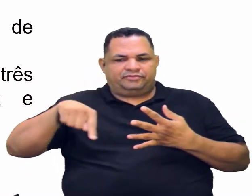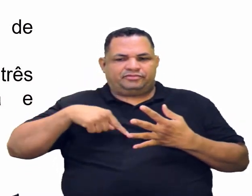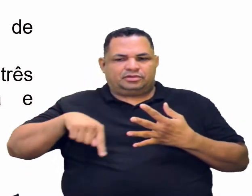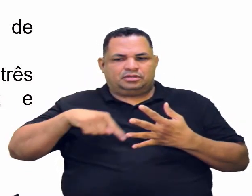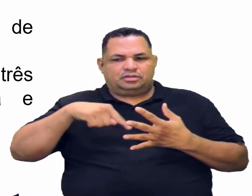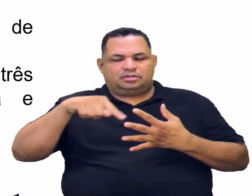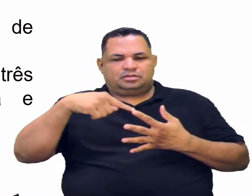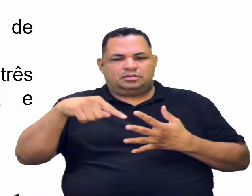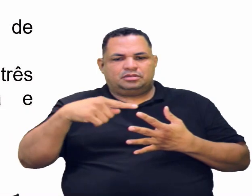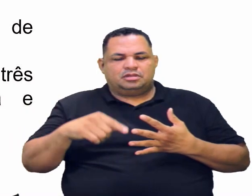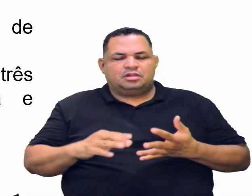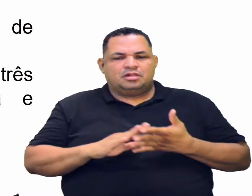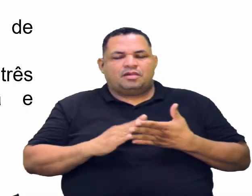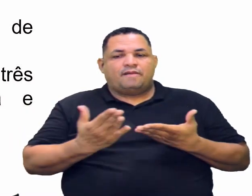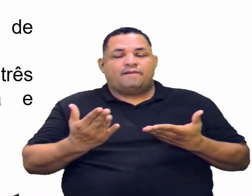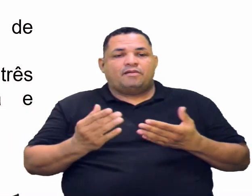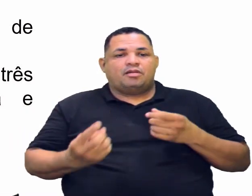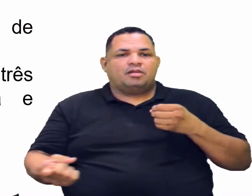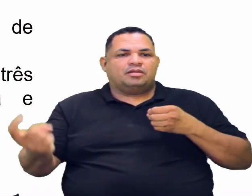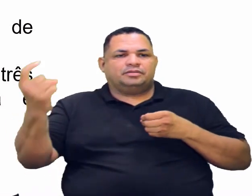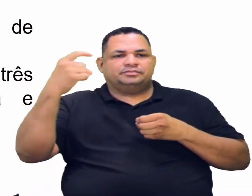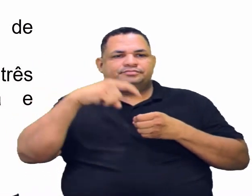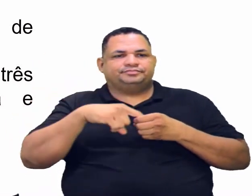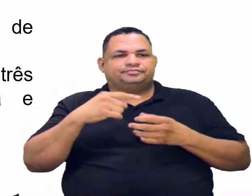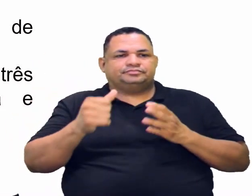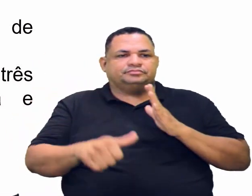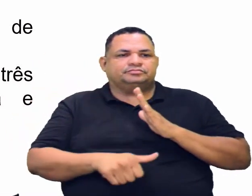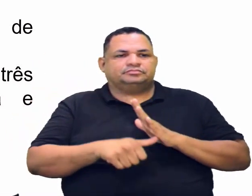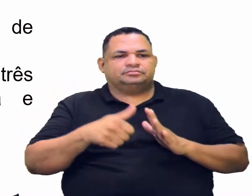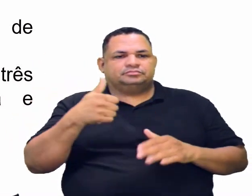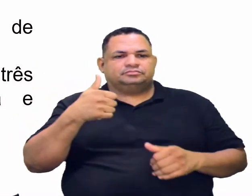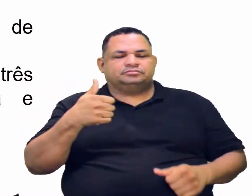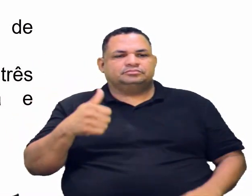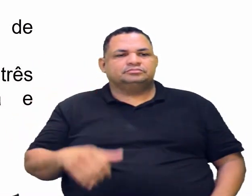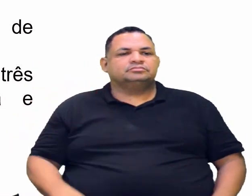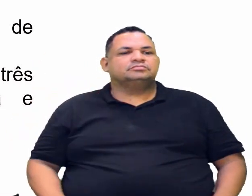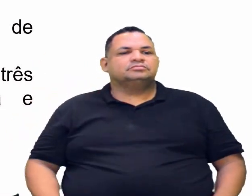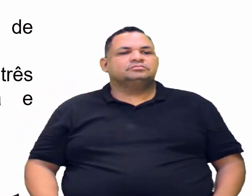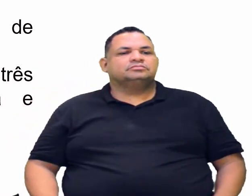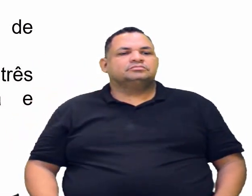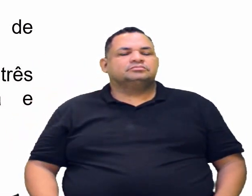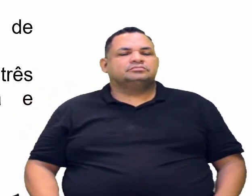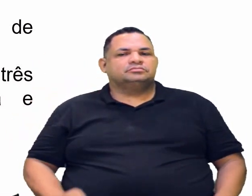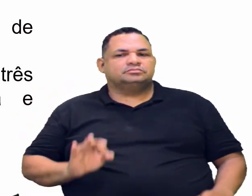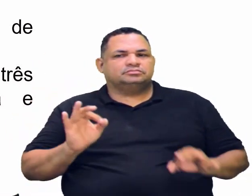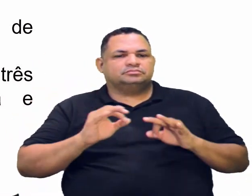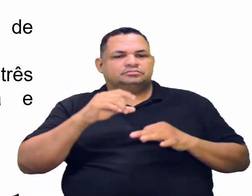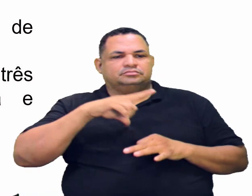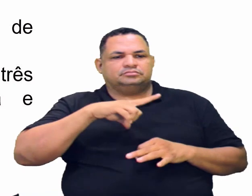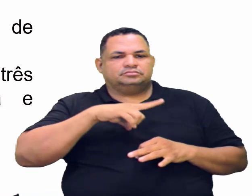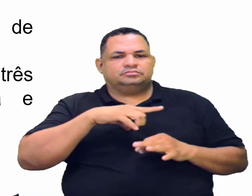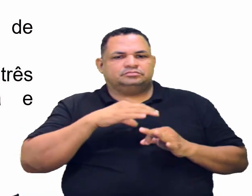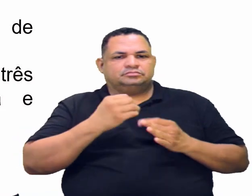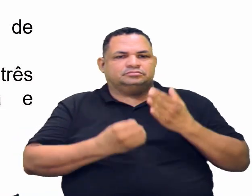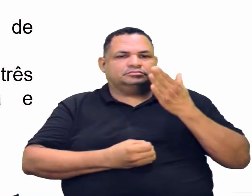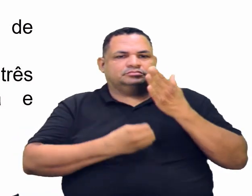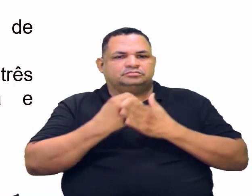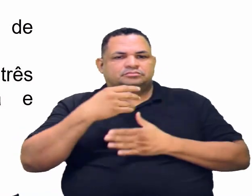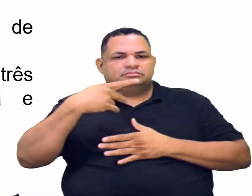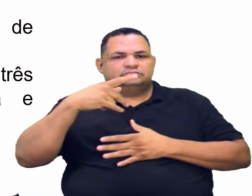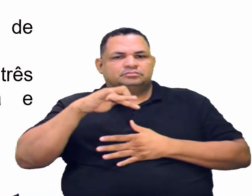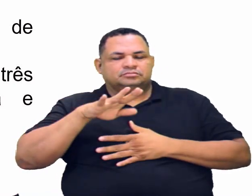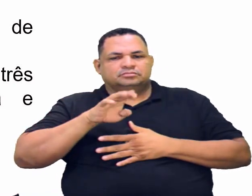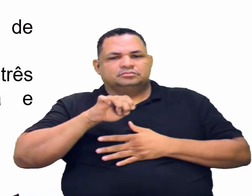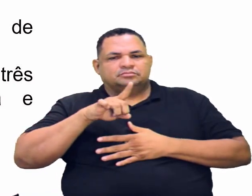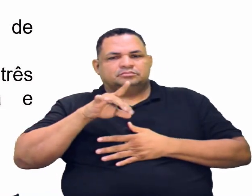E agora, nesse caso, gente volta à primeira afirmativa. Sim, gente, para formar a propanona e